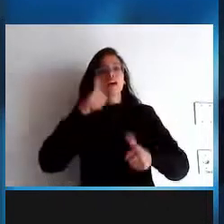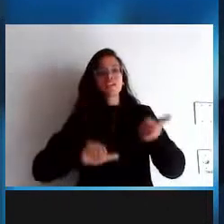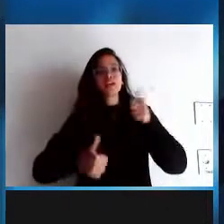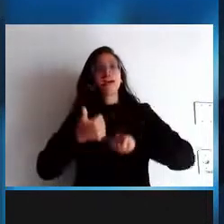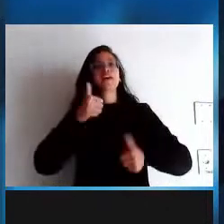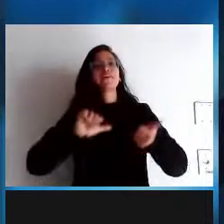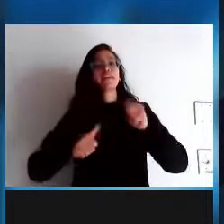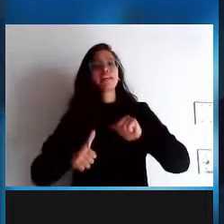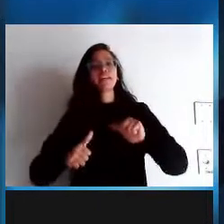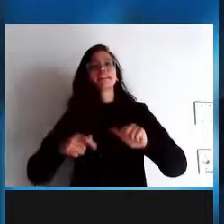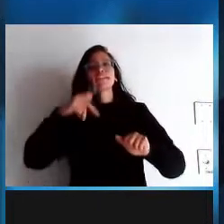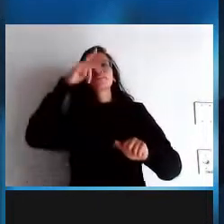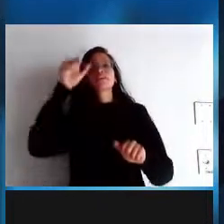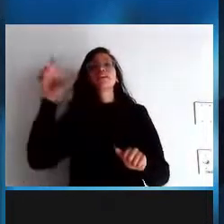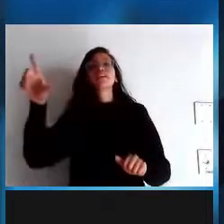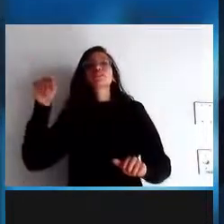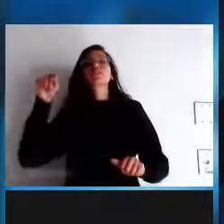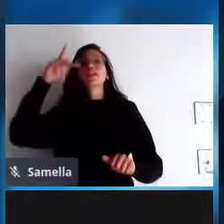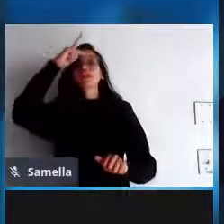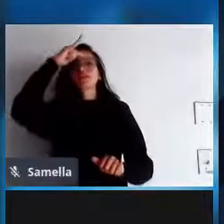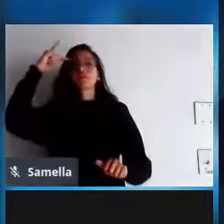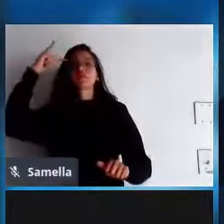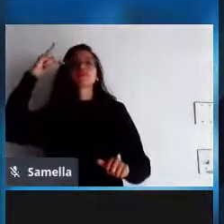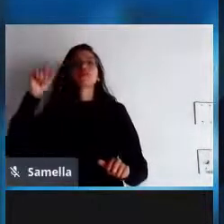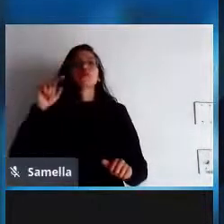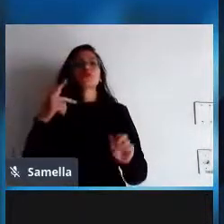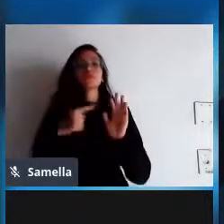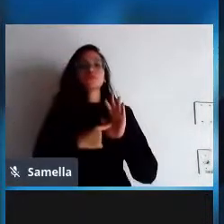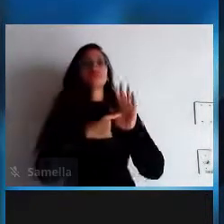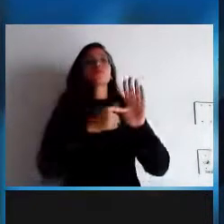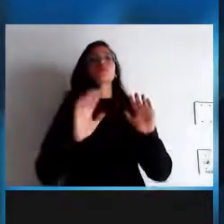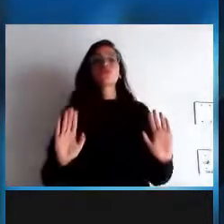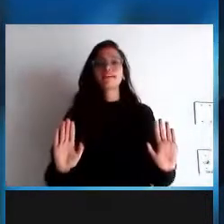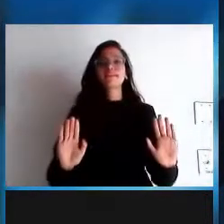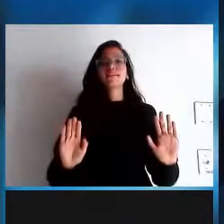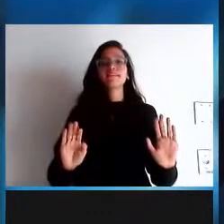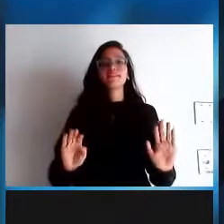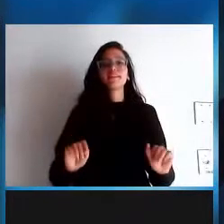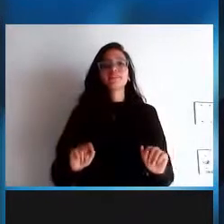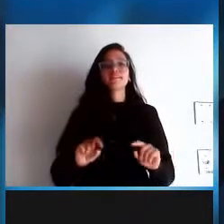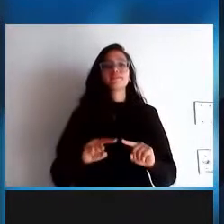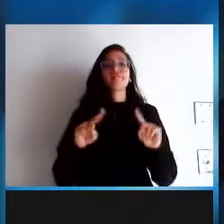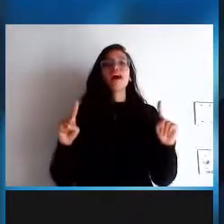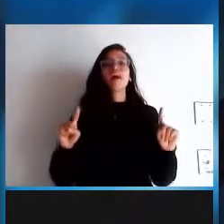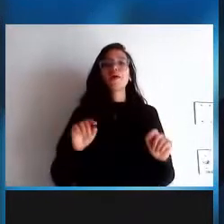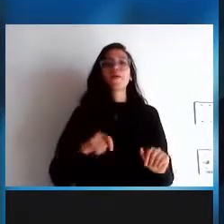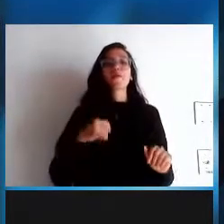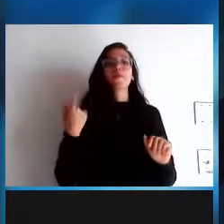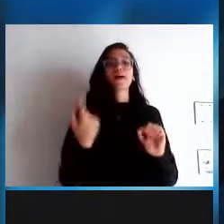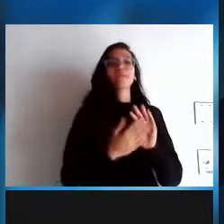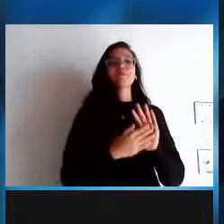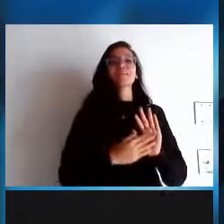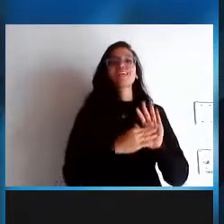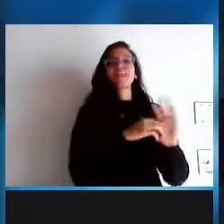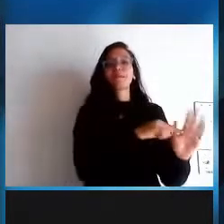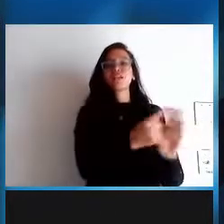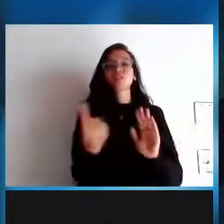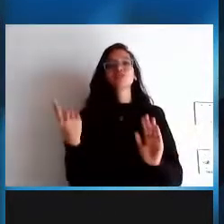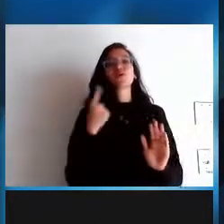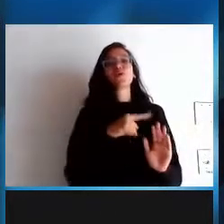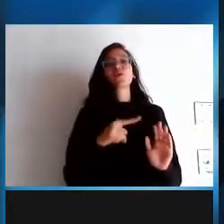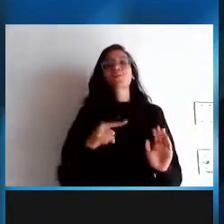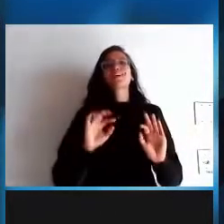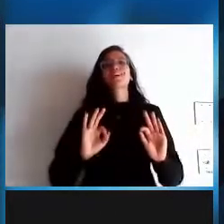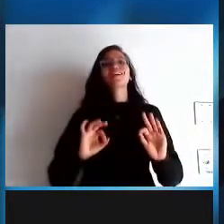representantes e colocando em votação o que seria algo para ser aplicado a toda a grande